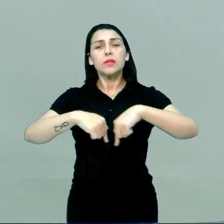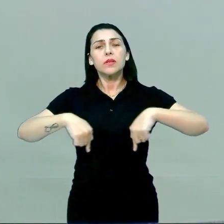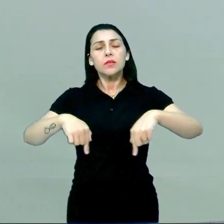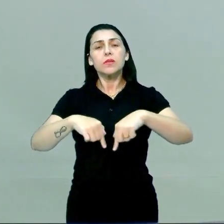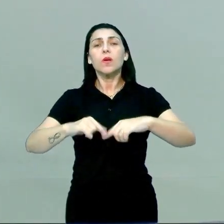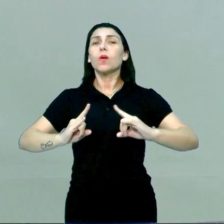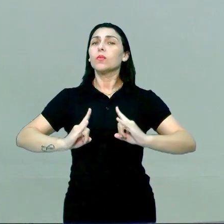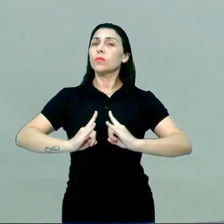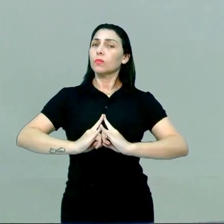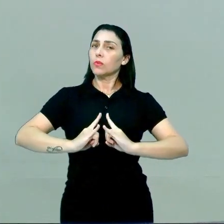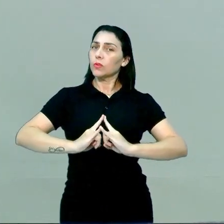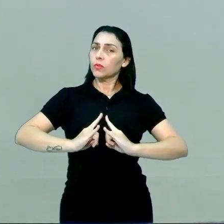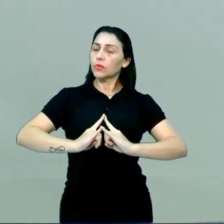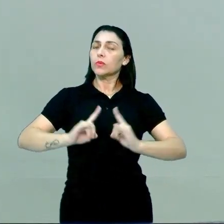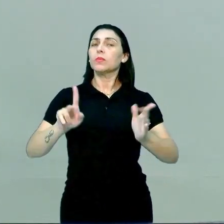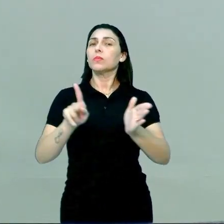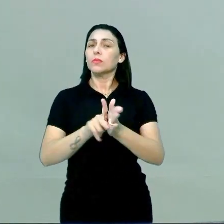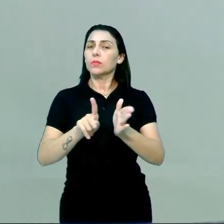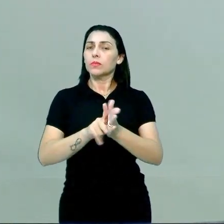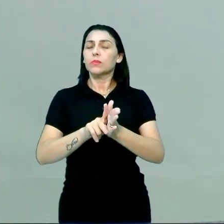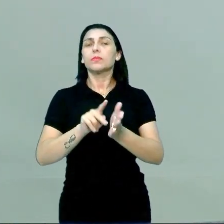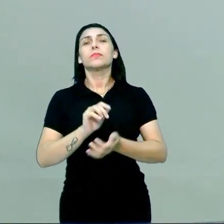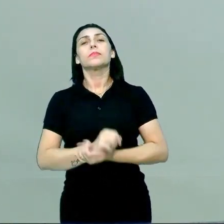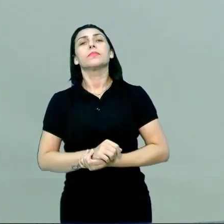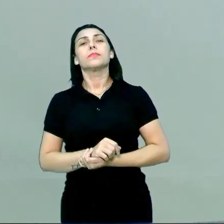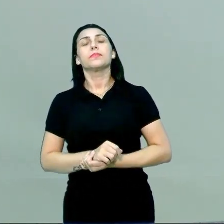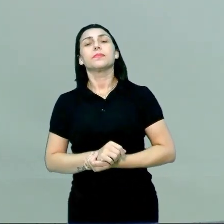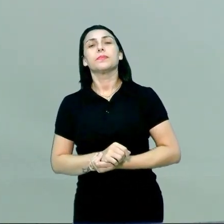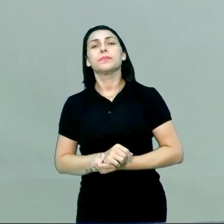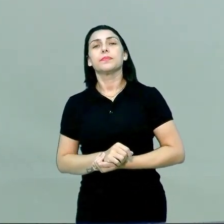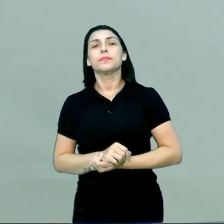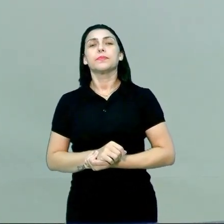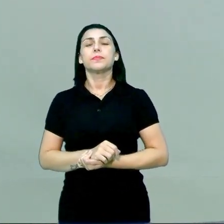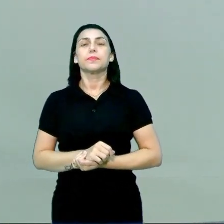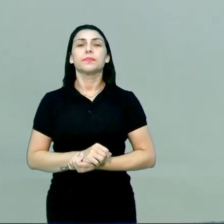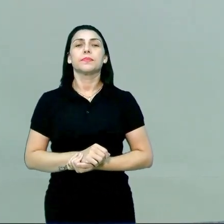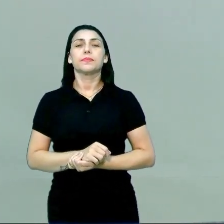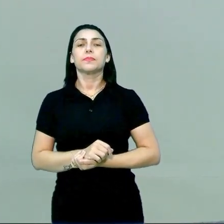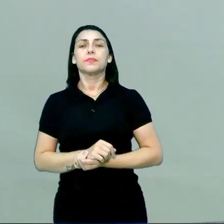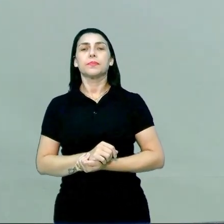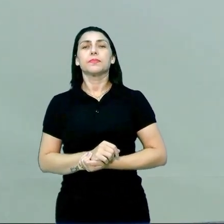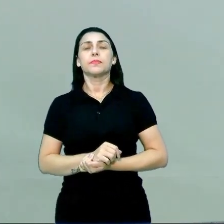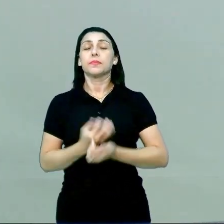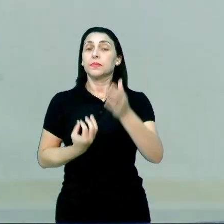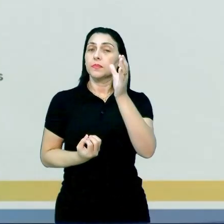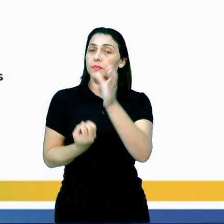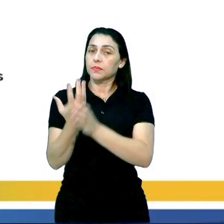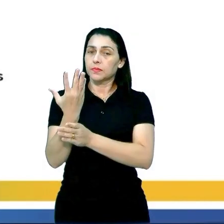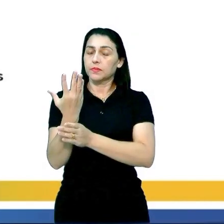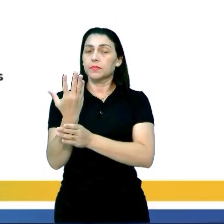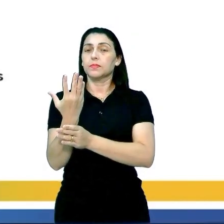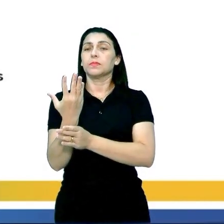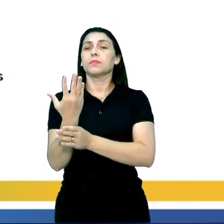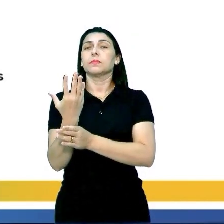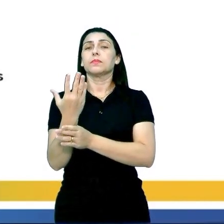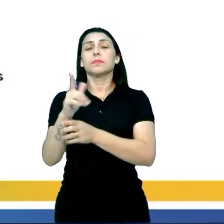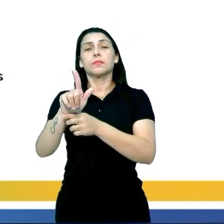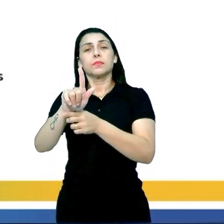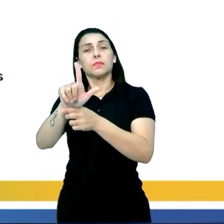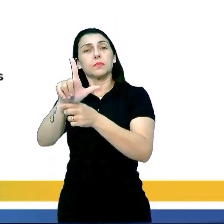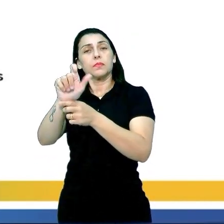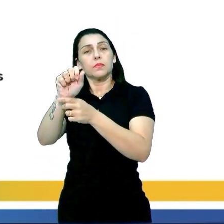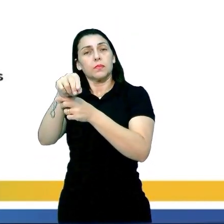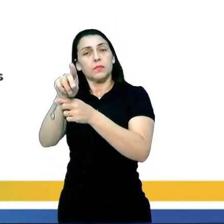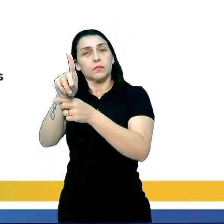São os hormônios, Que são consideradas as substâncias químicas, que vai ser produzida pelas glândulas.